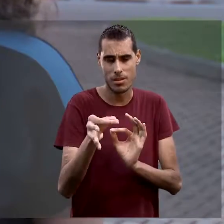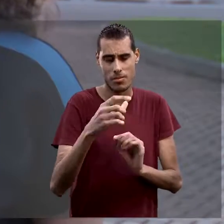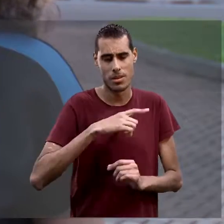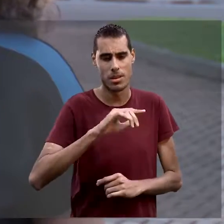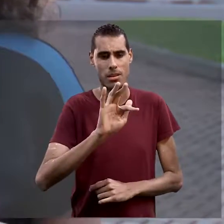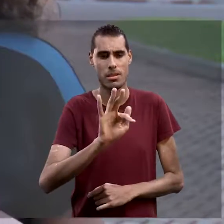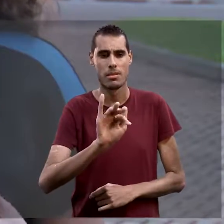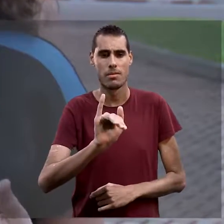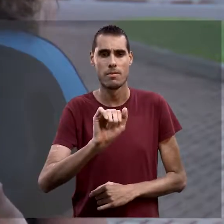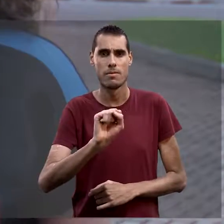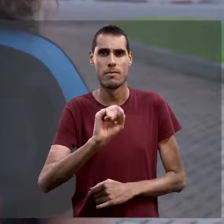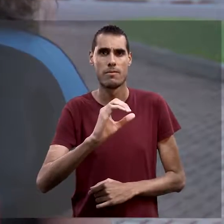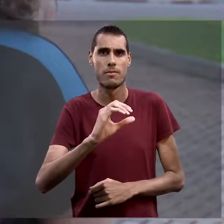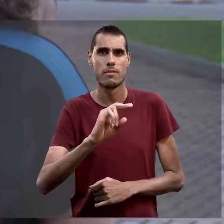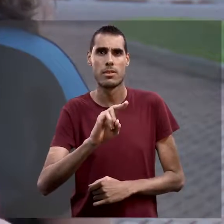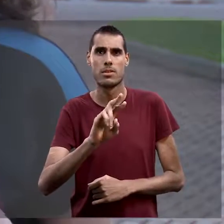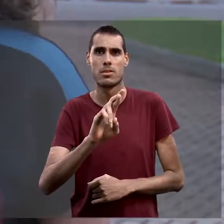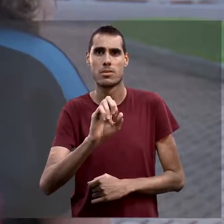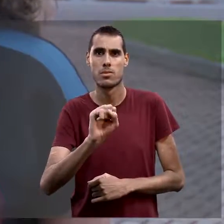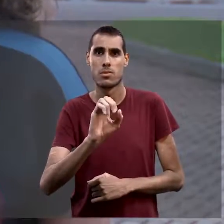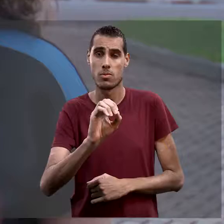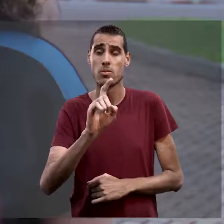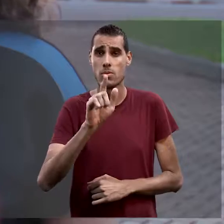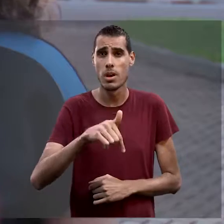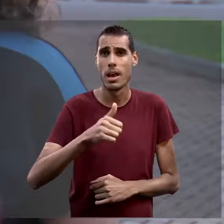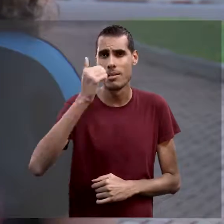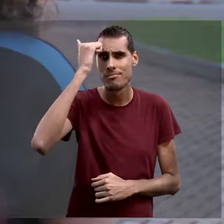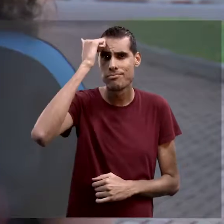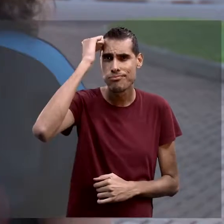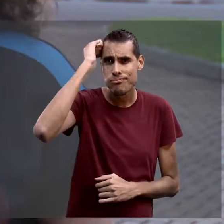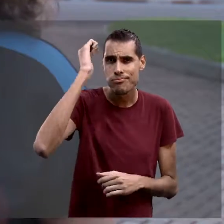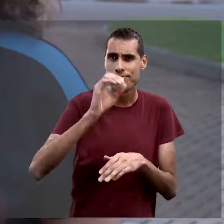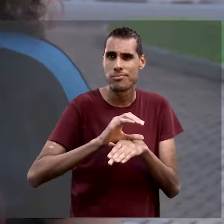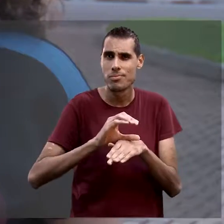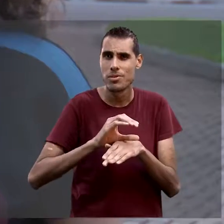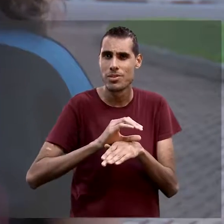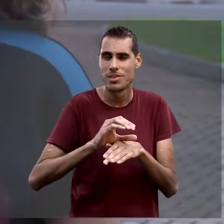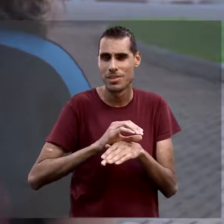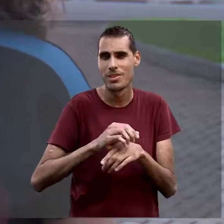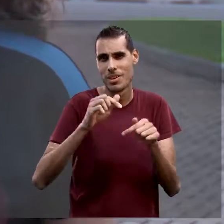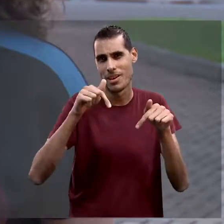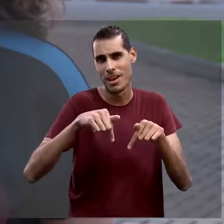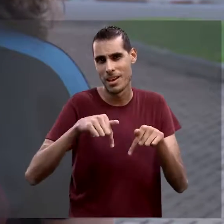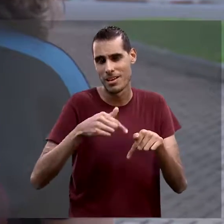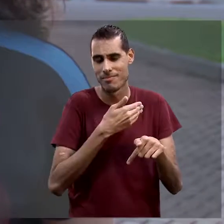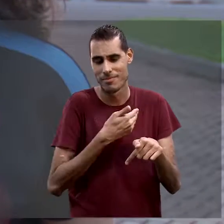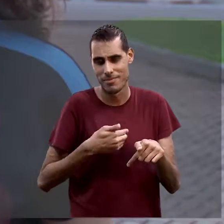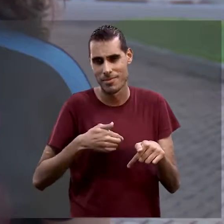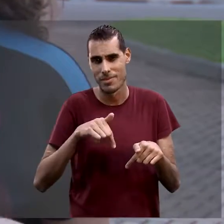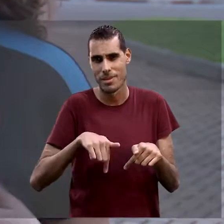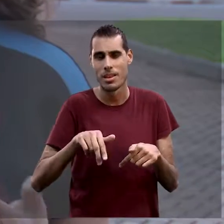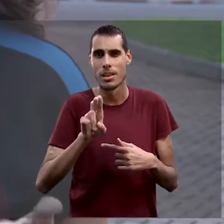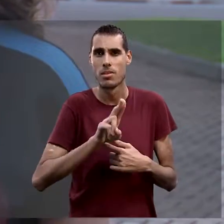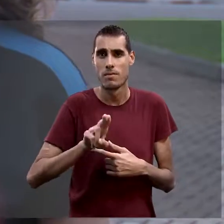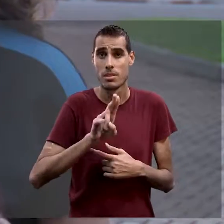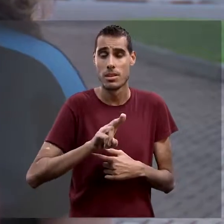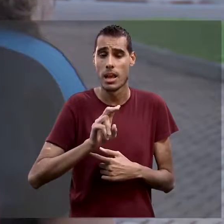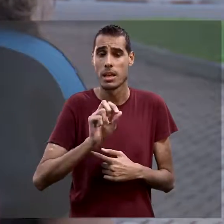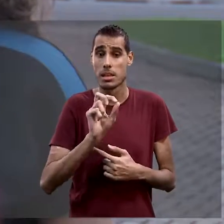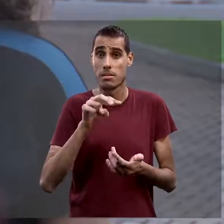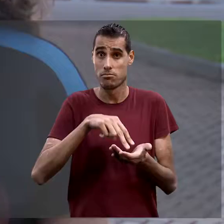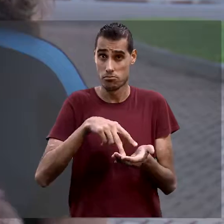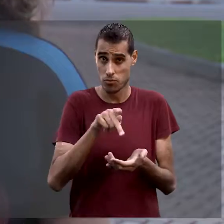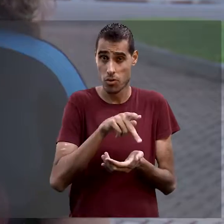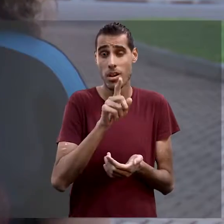Entre elas nós temos o UFSCurso, que é um cursinho popular aqui da universidade. quem dá aula no